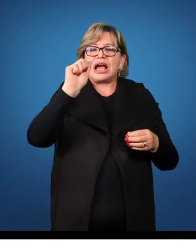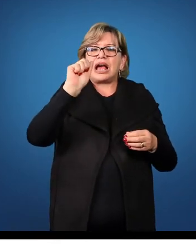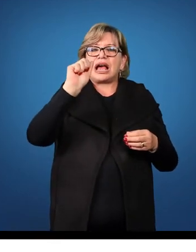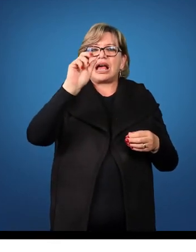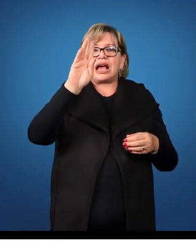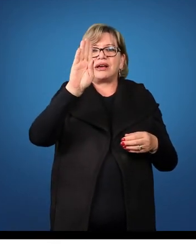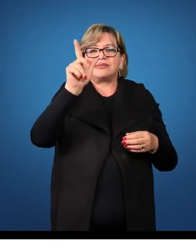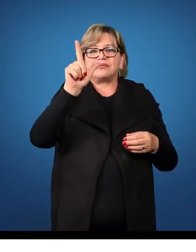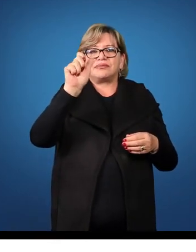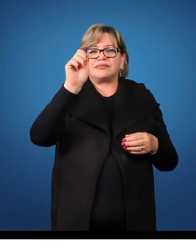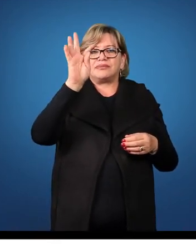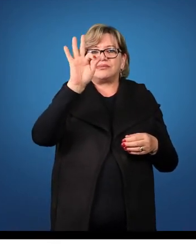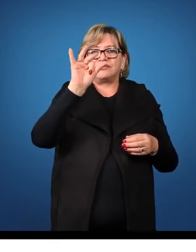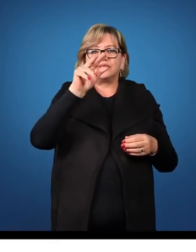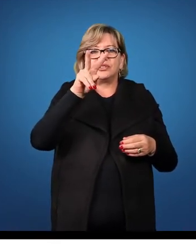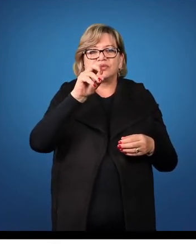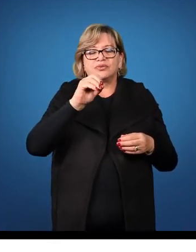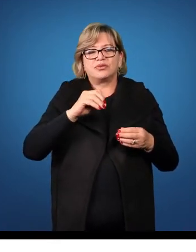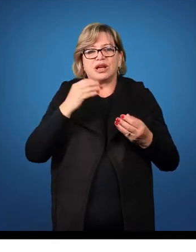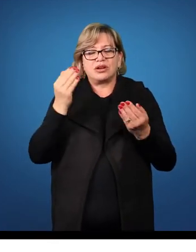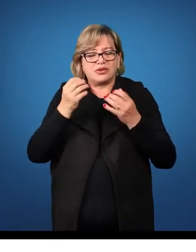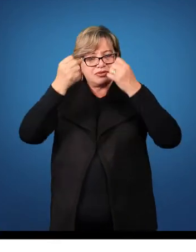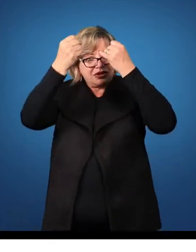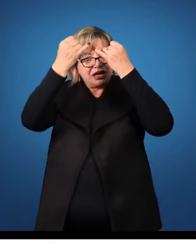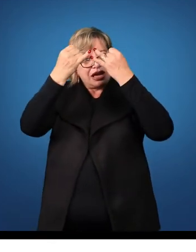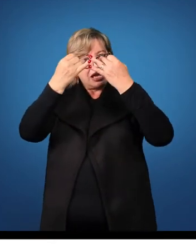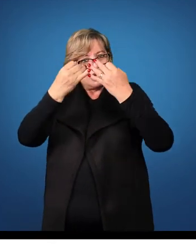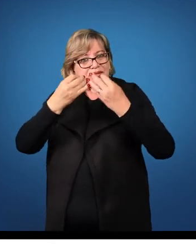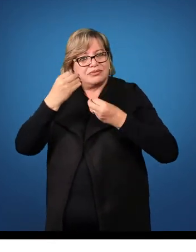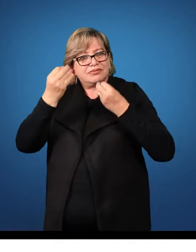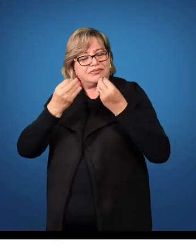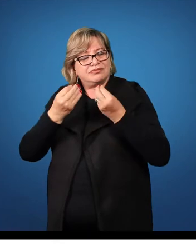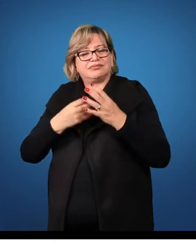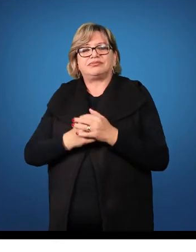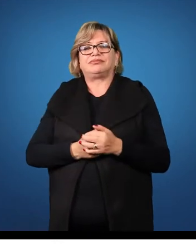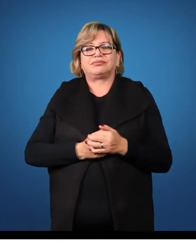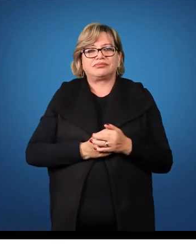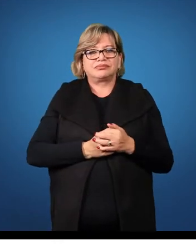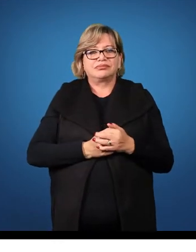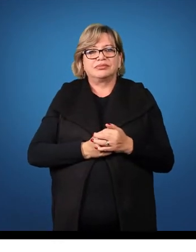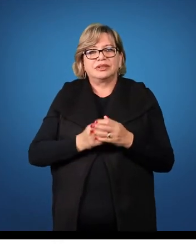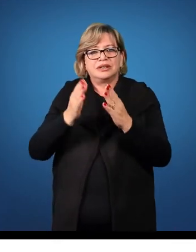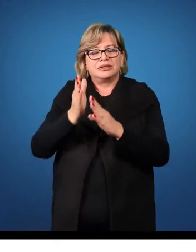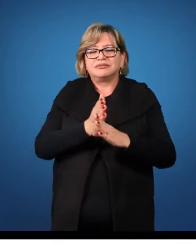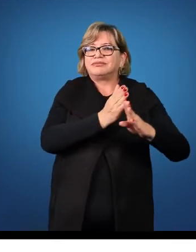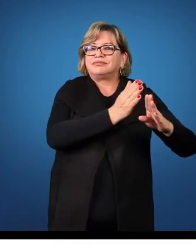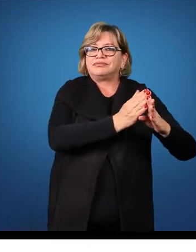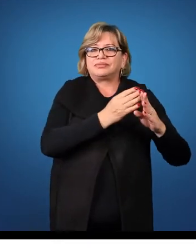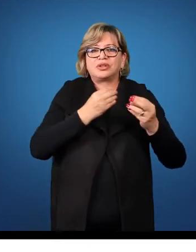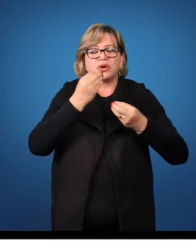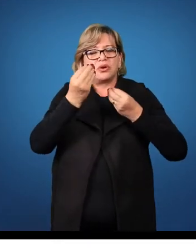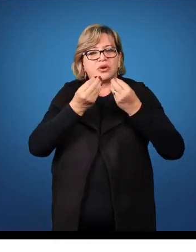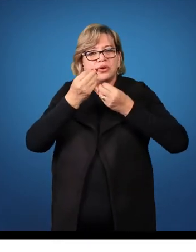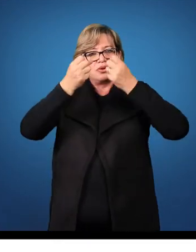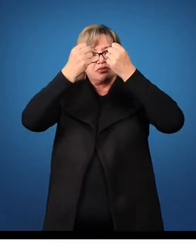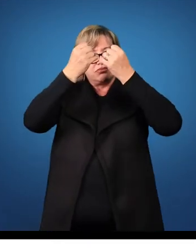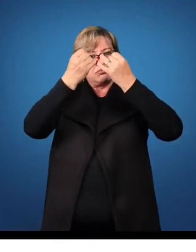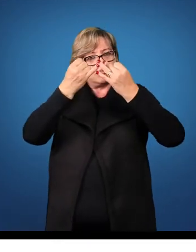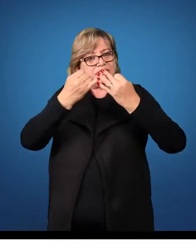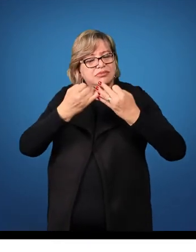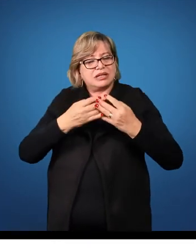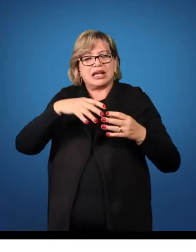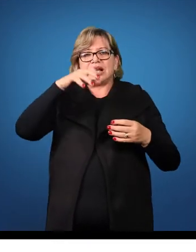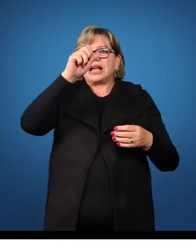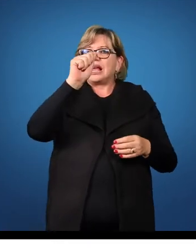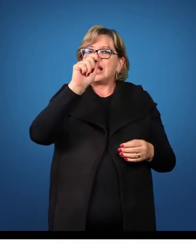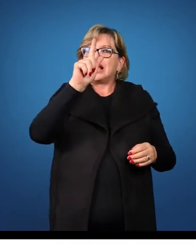isso, então, que falaremos agora na sequência. Então, como lidar aí, então, com o